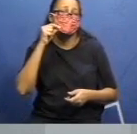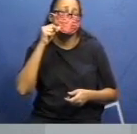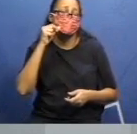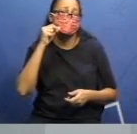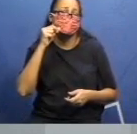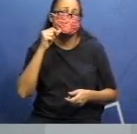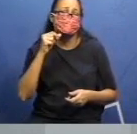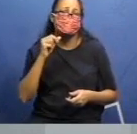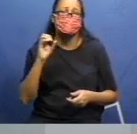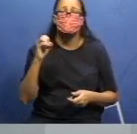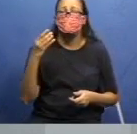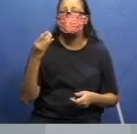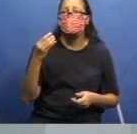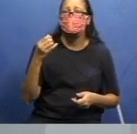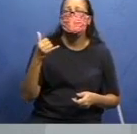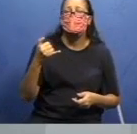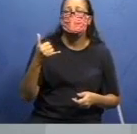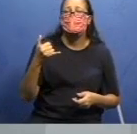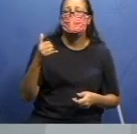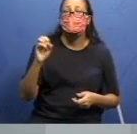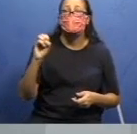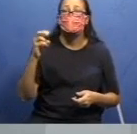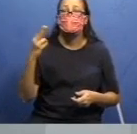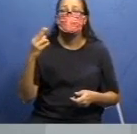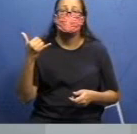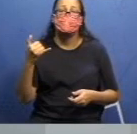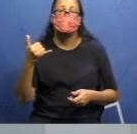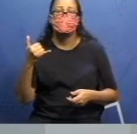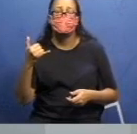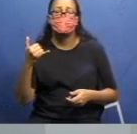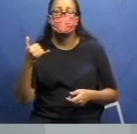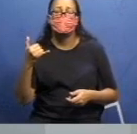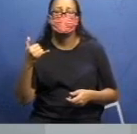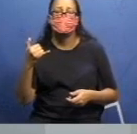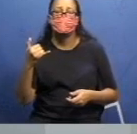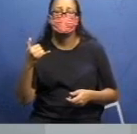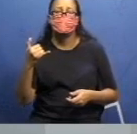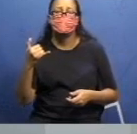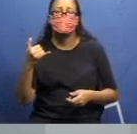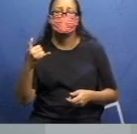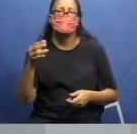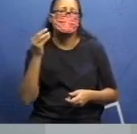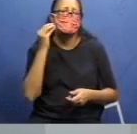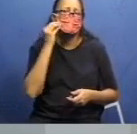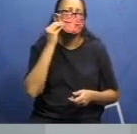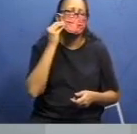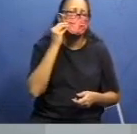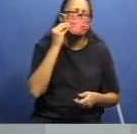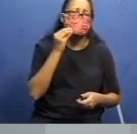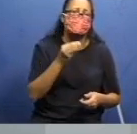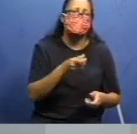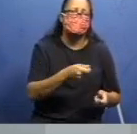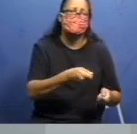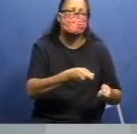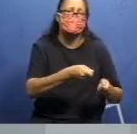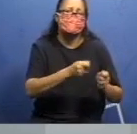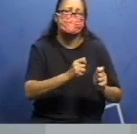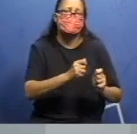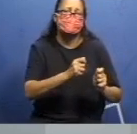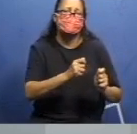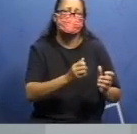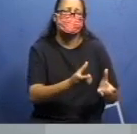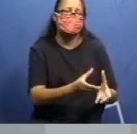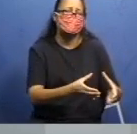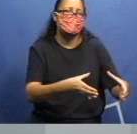canetas, e eu vou tentar pescar as tampinhas que estão dentro da água. Como que eu vou fazer essa